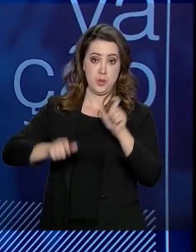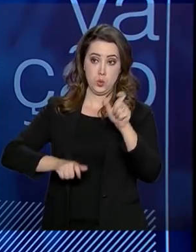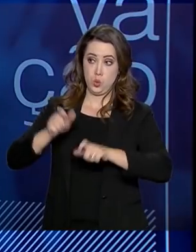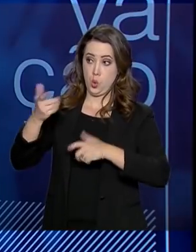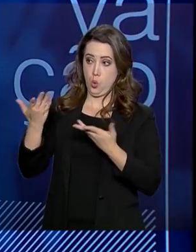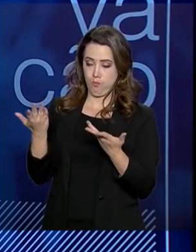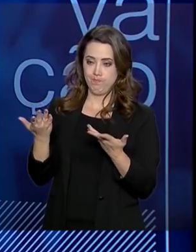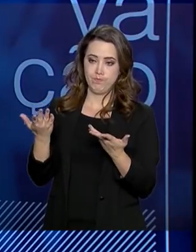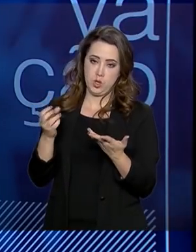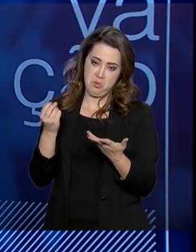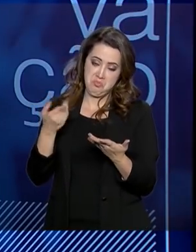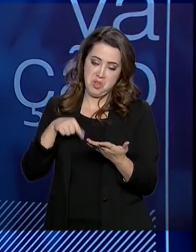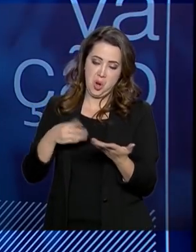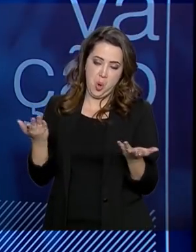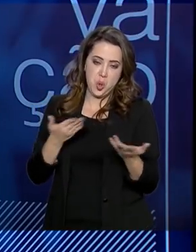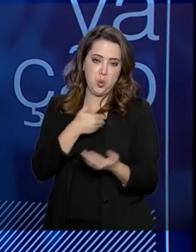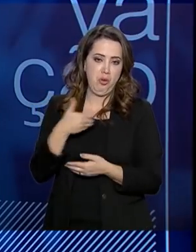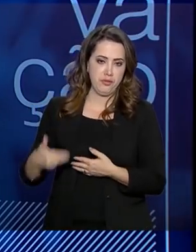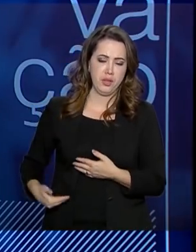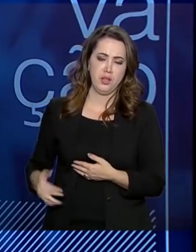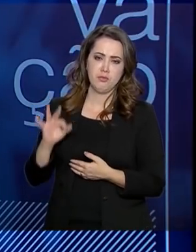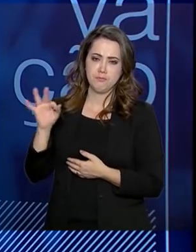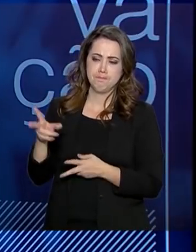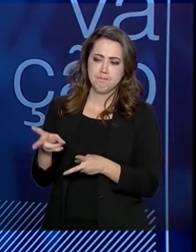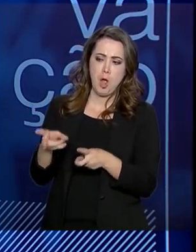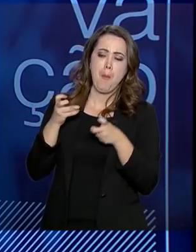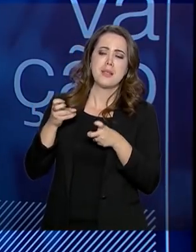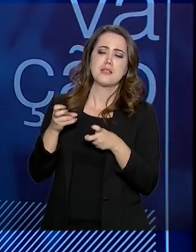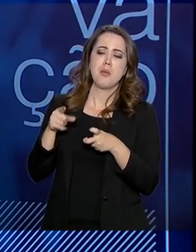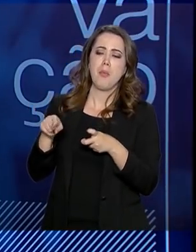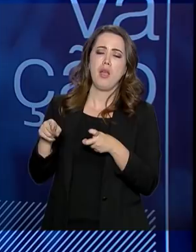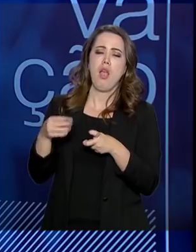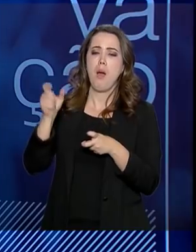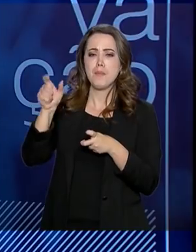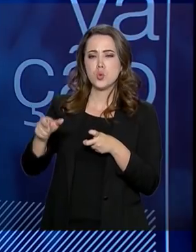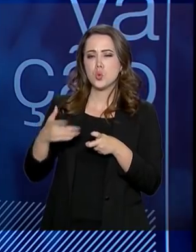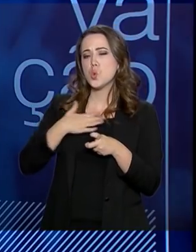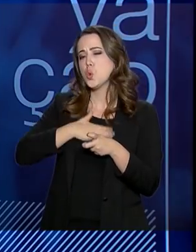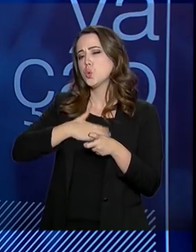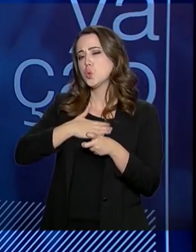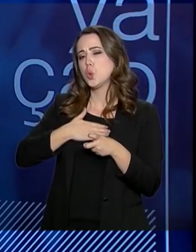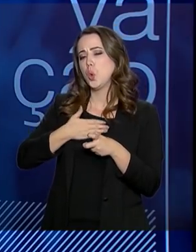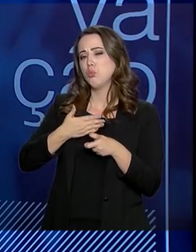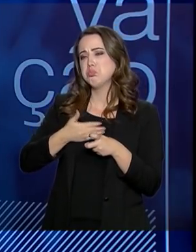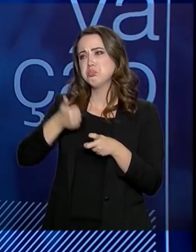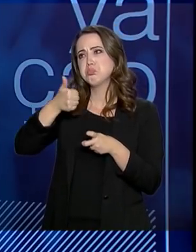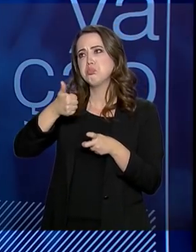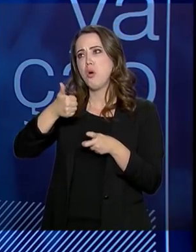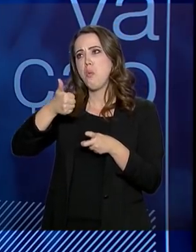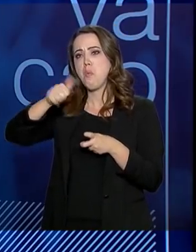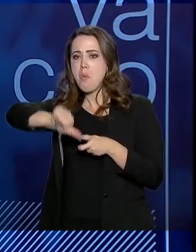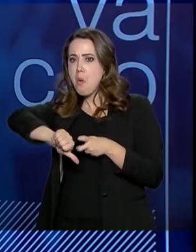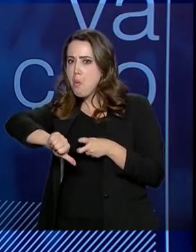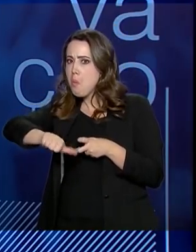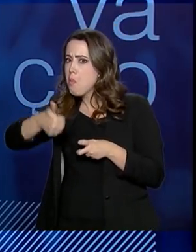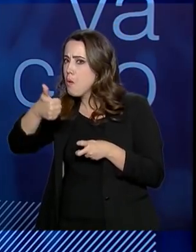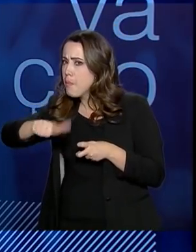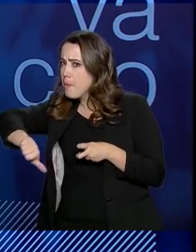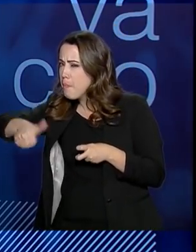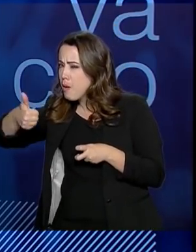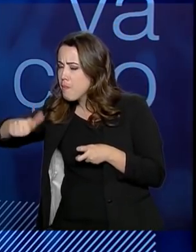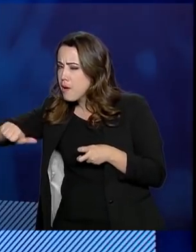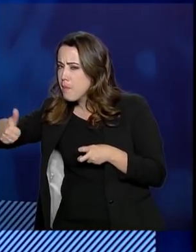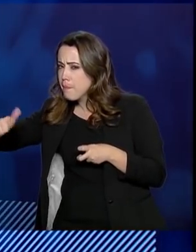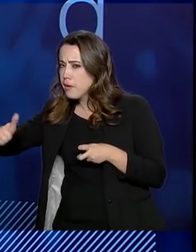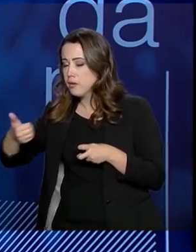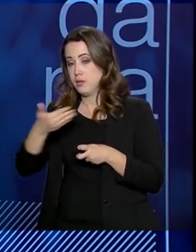caso o governo, receber o feedback ou receber a avaliação do cidadão. Os serviços públicos brasileiros não têm